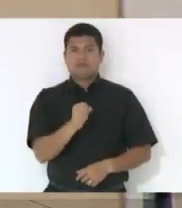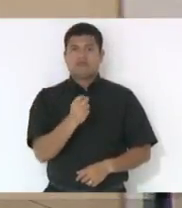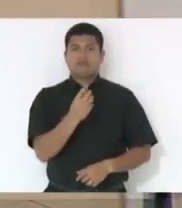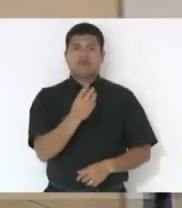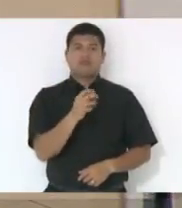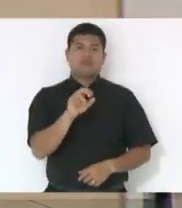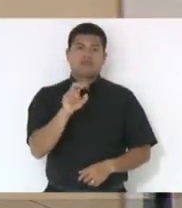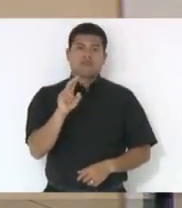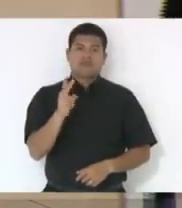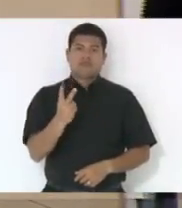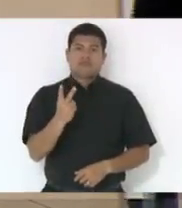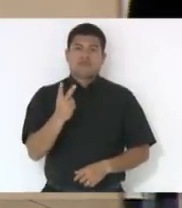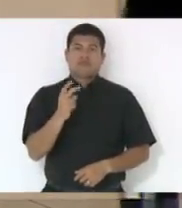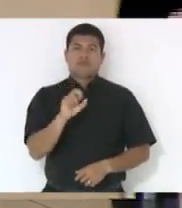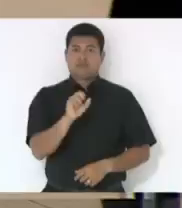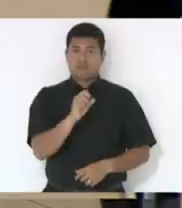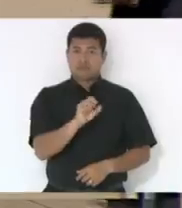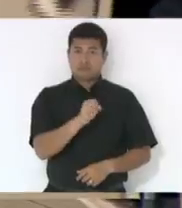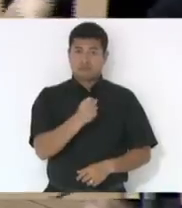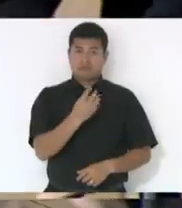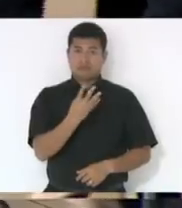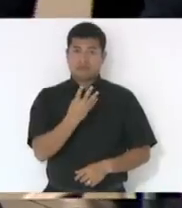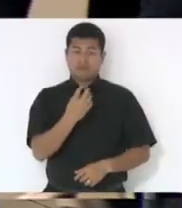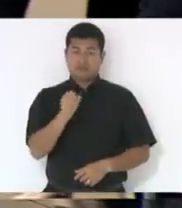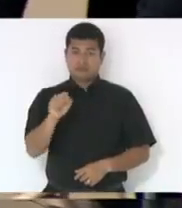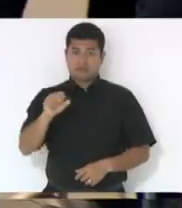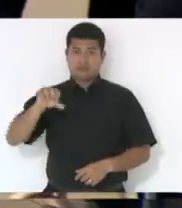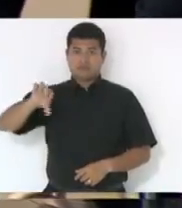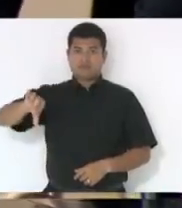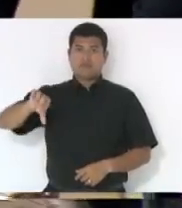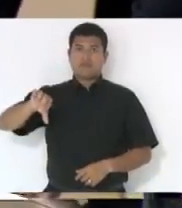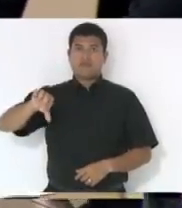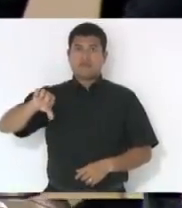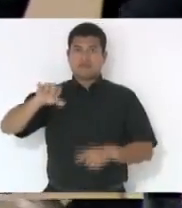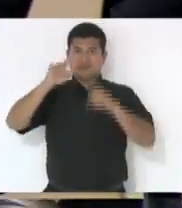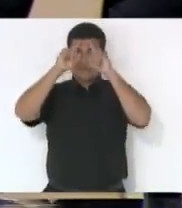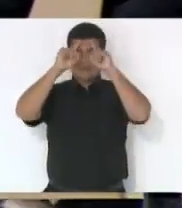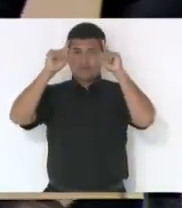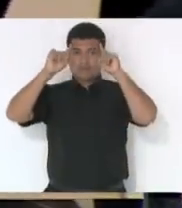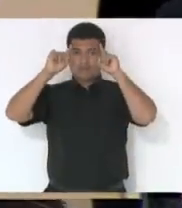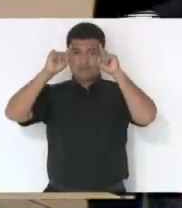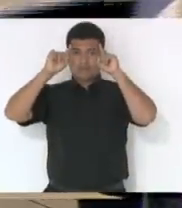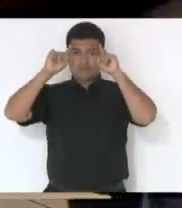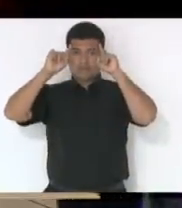484 a 489, deputado Niu de Sareta.